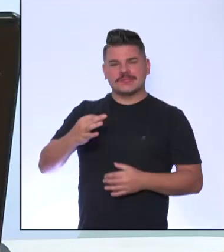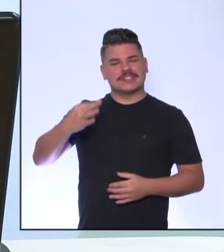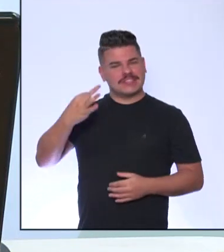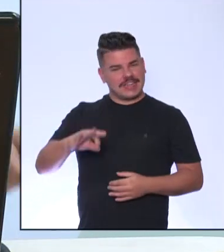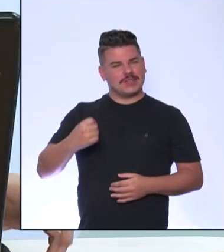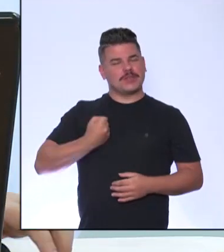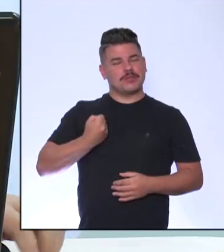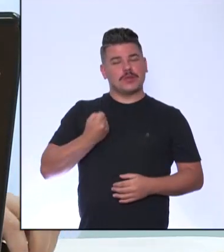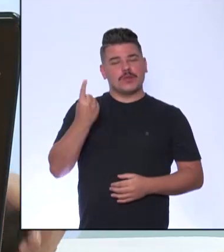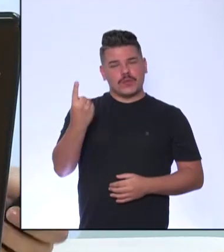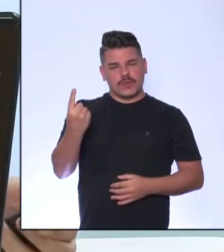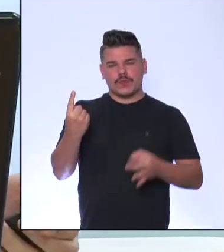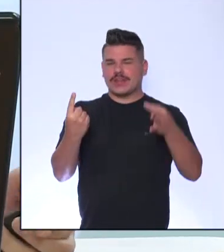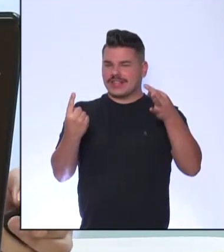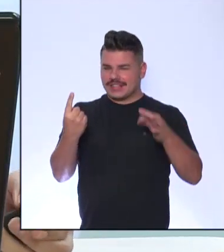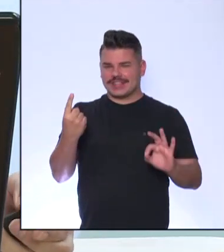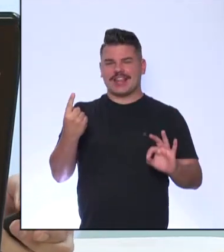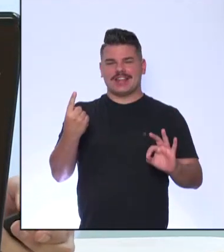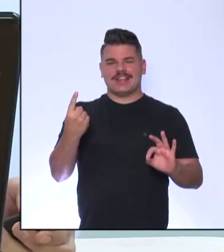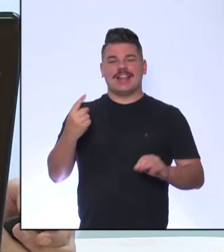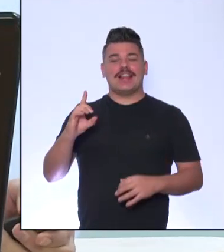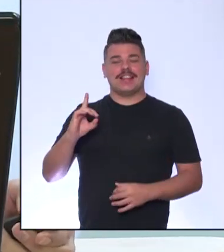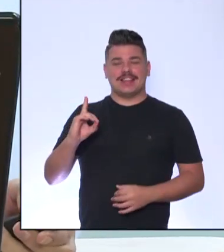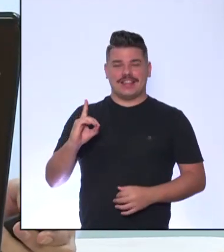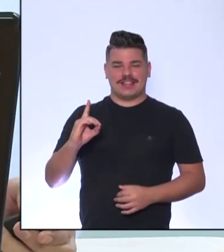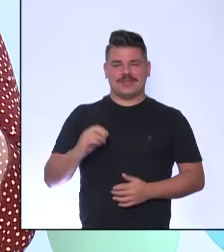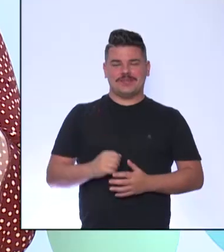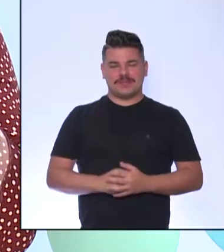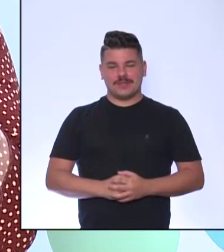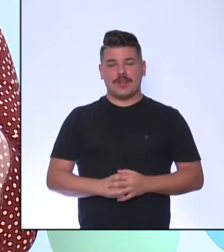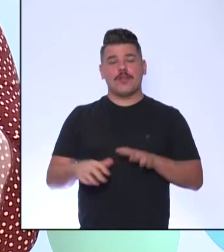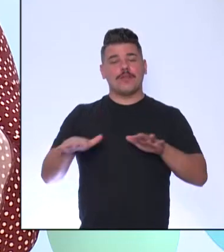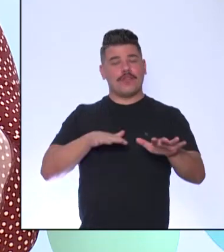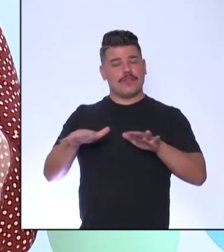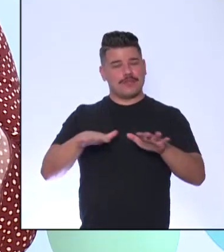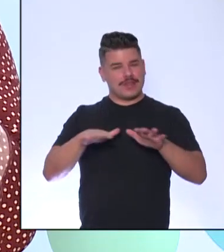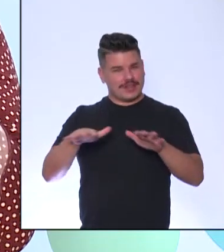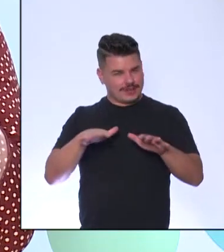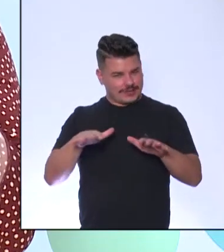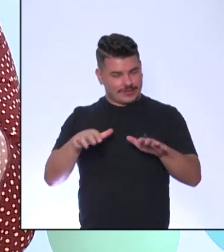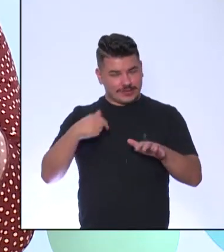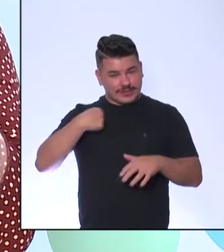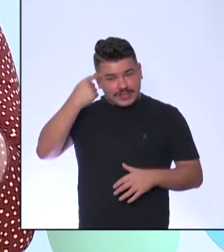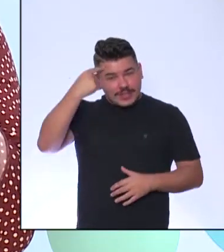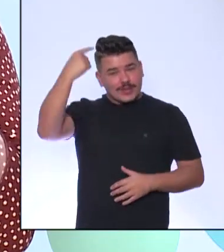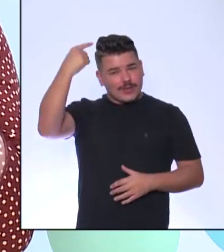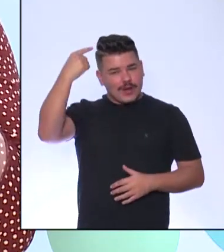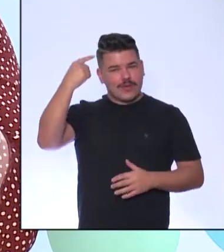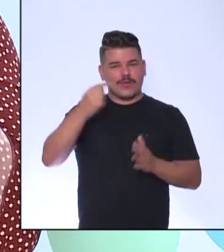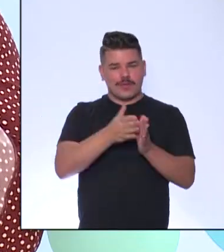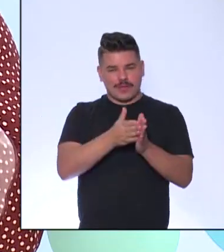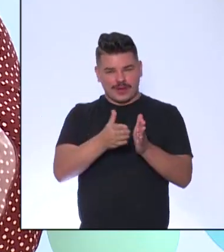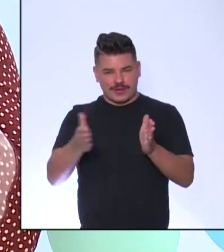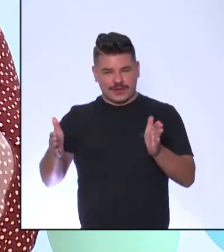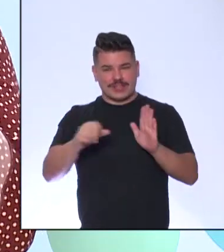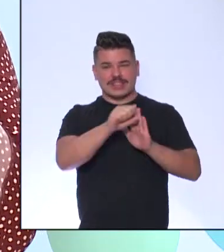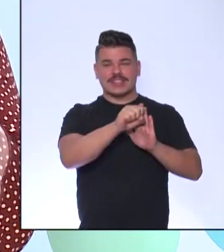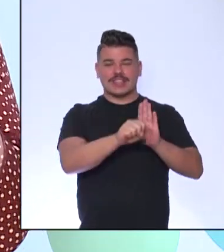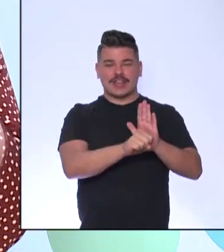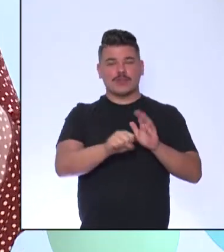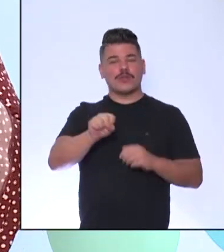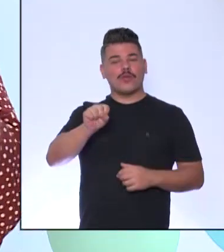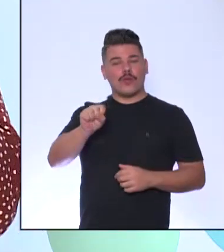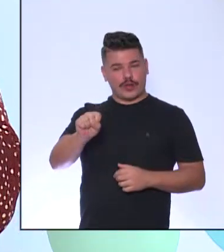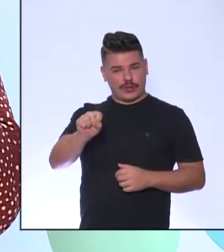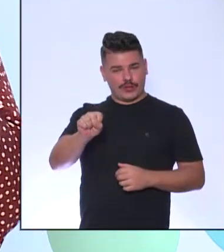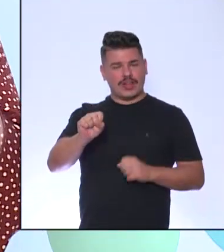resposta correta é a D Foi um movimento intelectual Que surgiu durante o século XVIII Na Europa Que